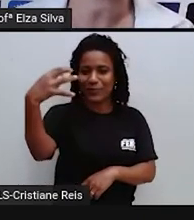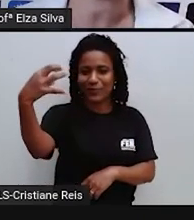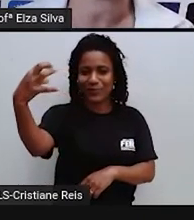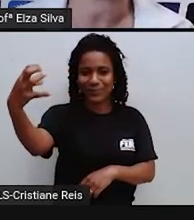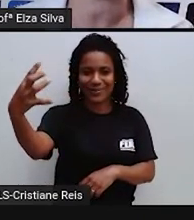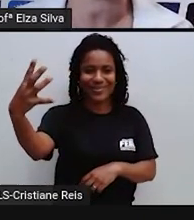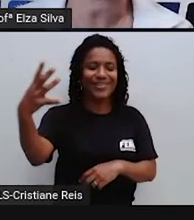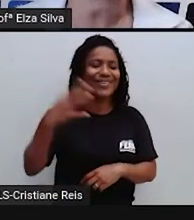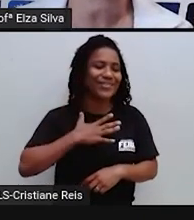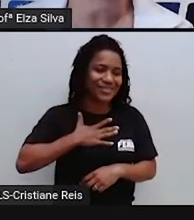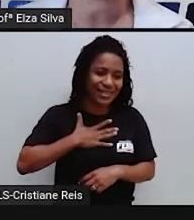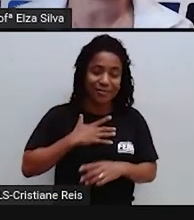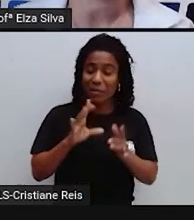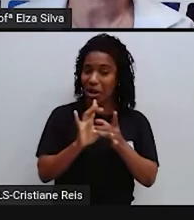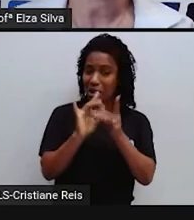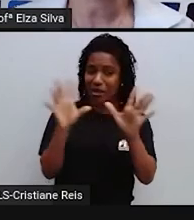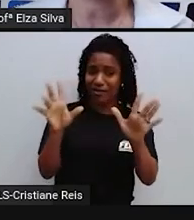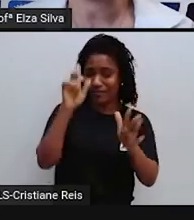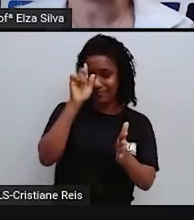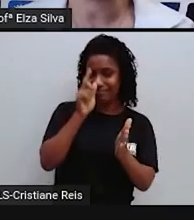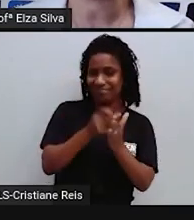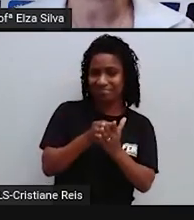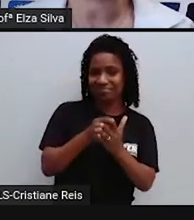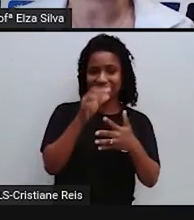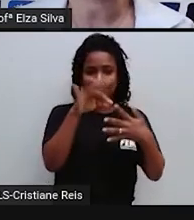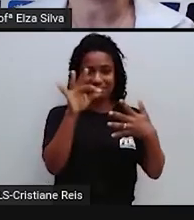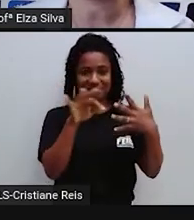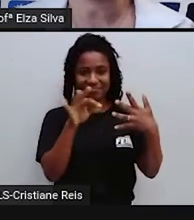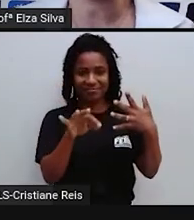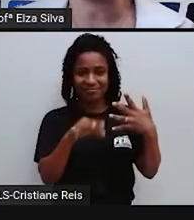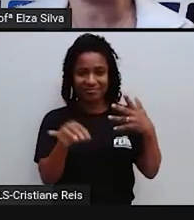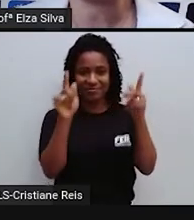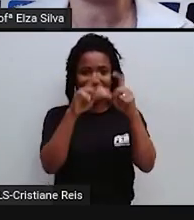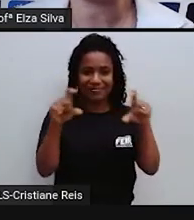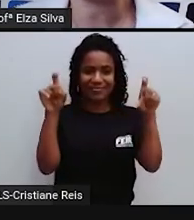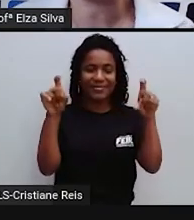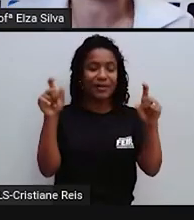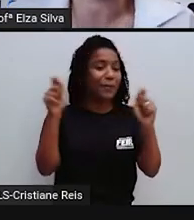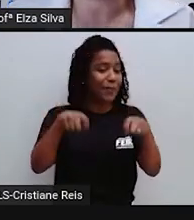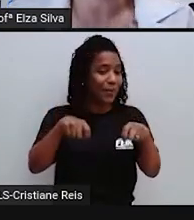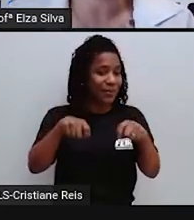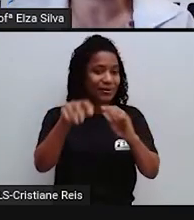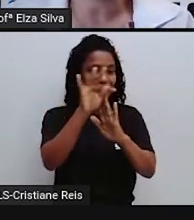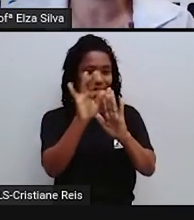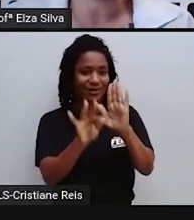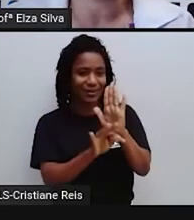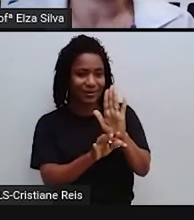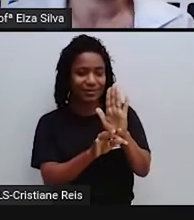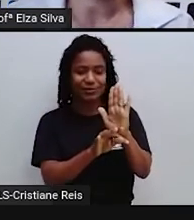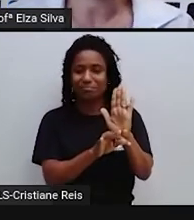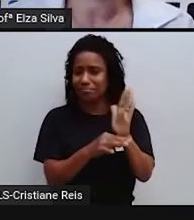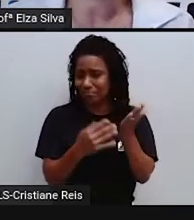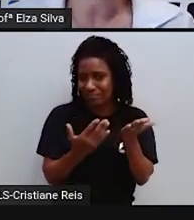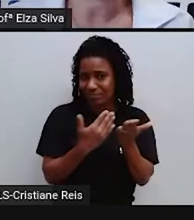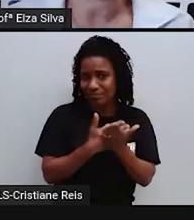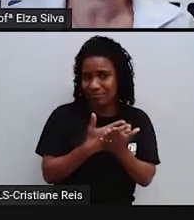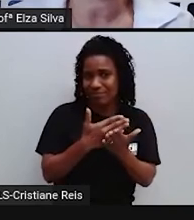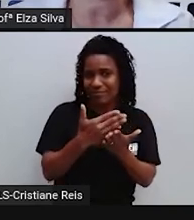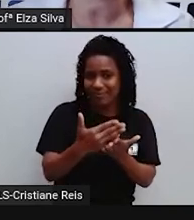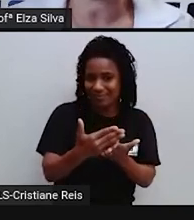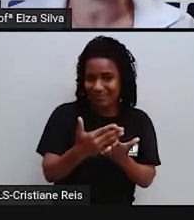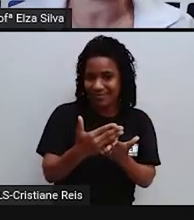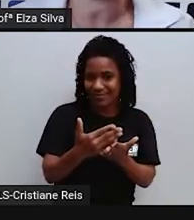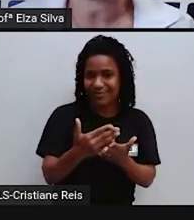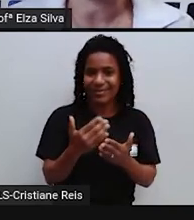escolher o tema Ok? E você pode Começar o seu texto Assim Por exemplo Como eu comecei o meu On July